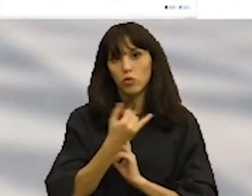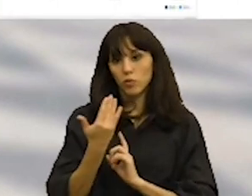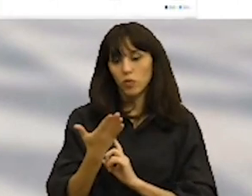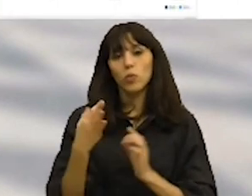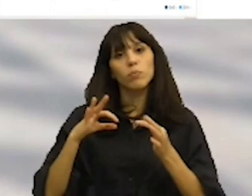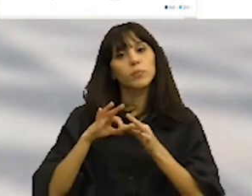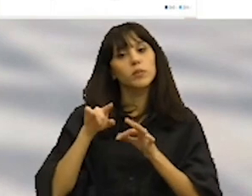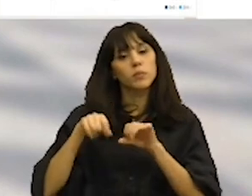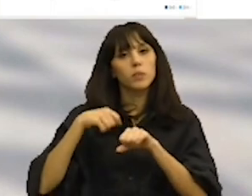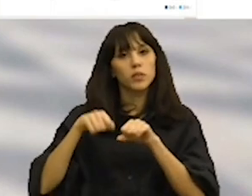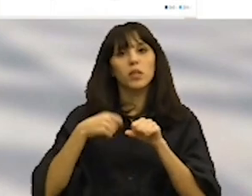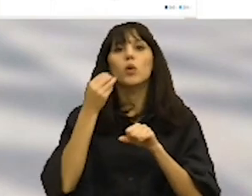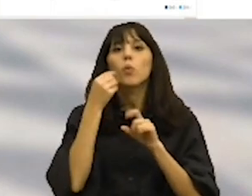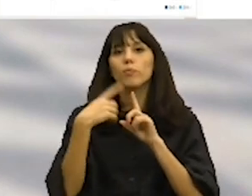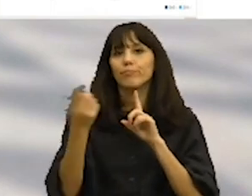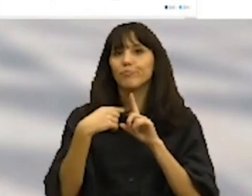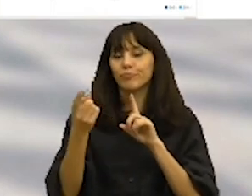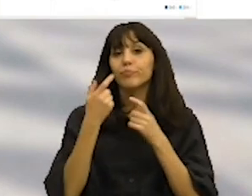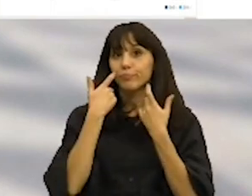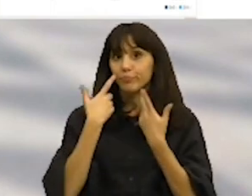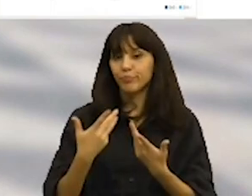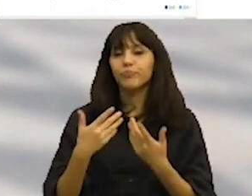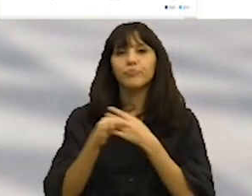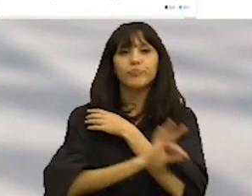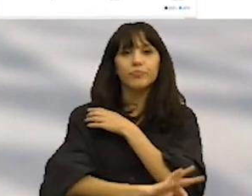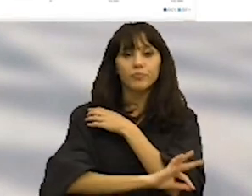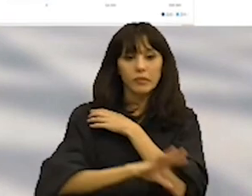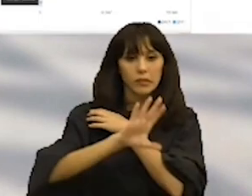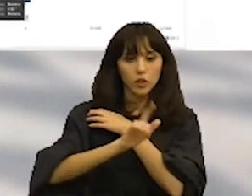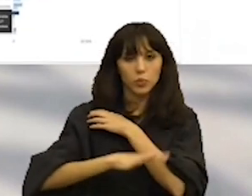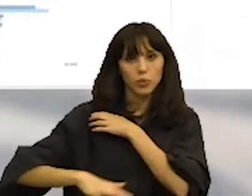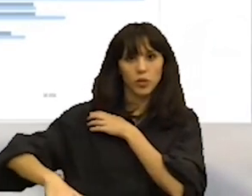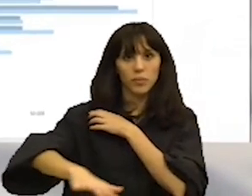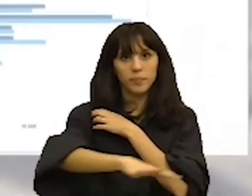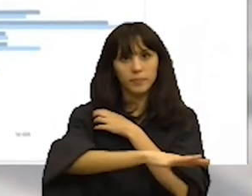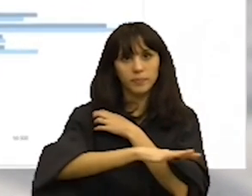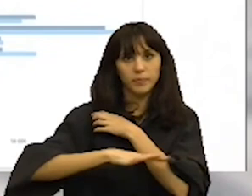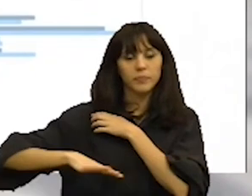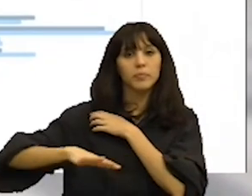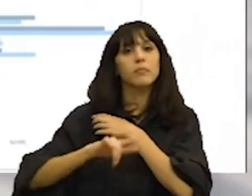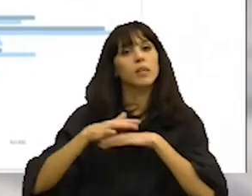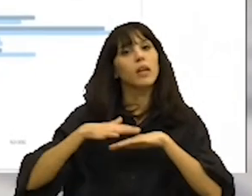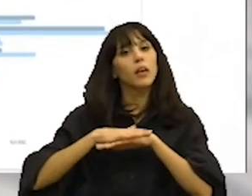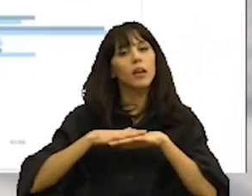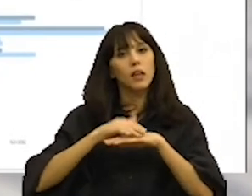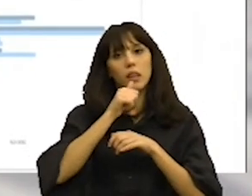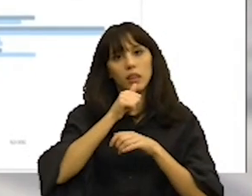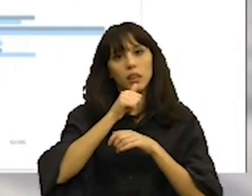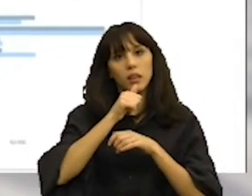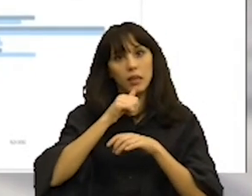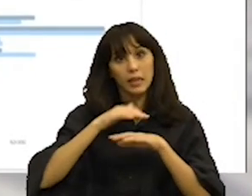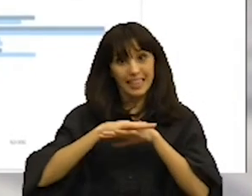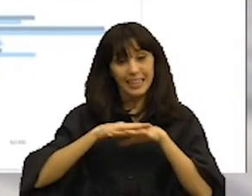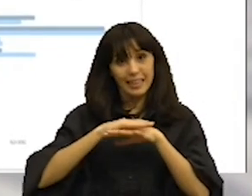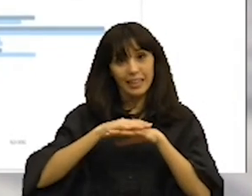este tipo de transporte e aos movimentos pendulares mostram que nas freguesias de Lisboa, onde a rede ciclável chegou nos últimos